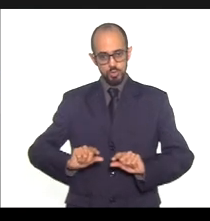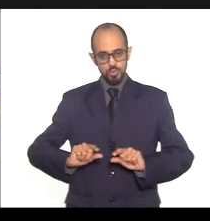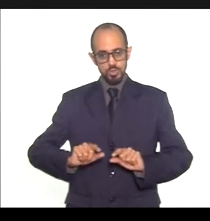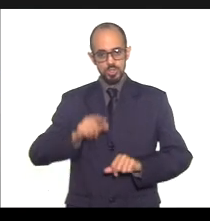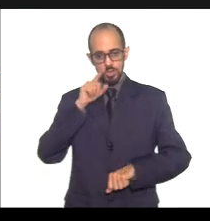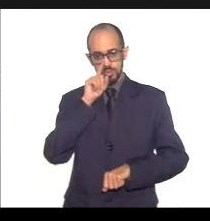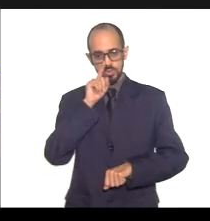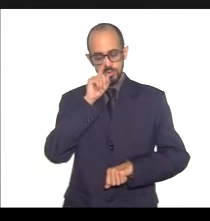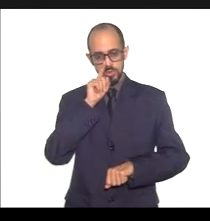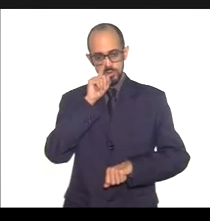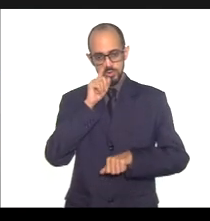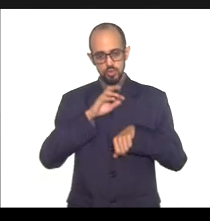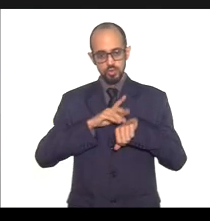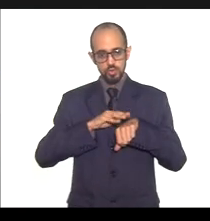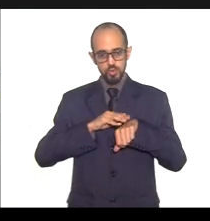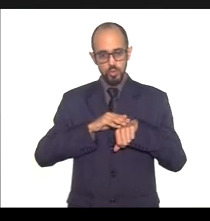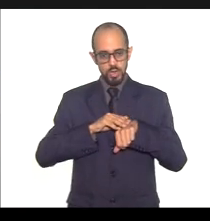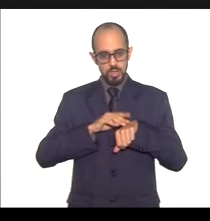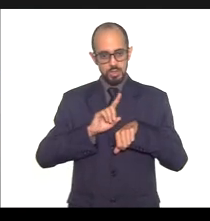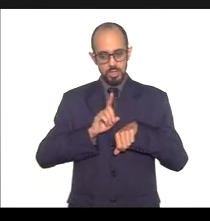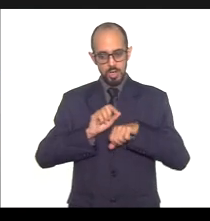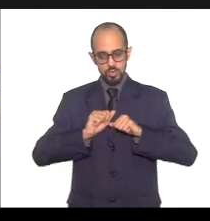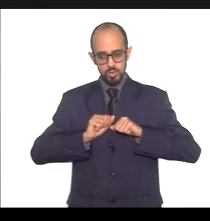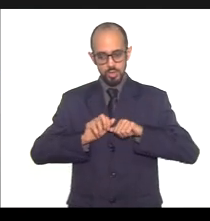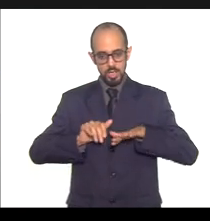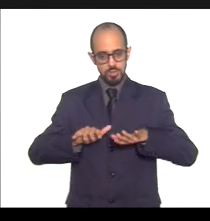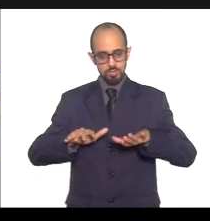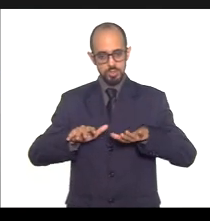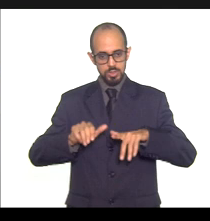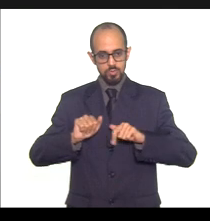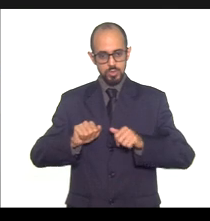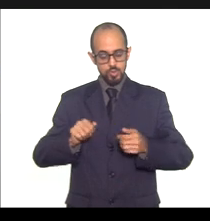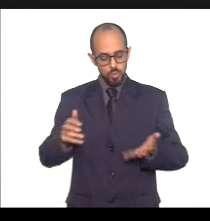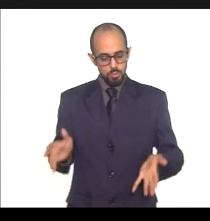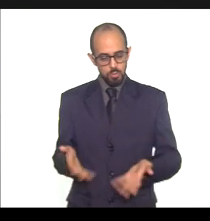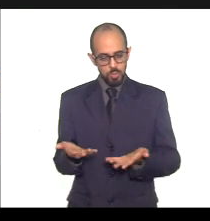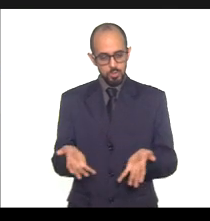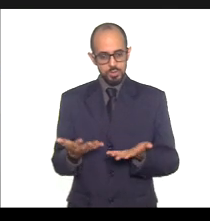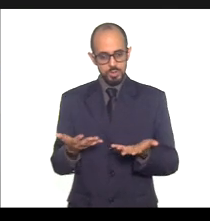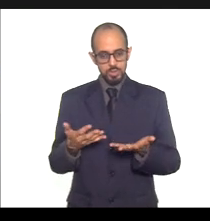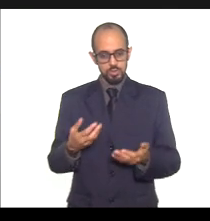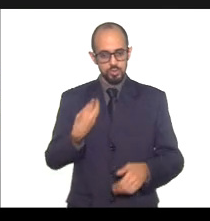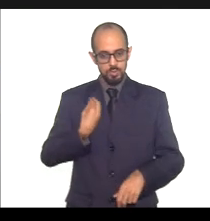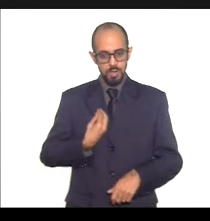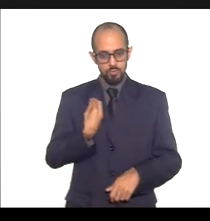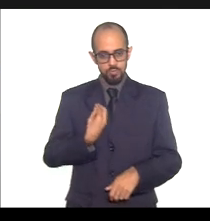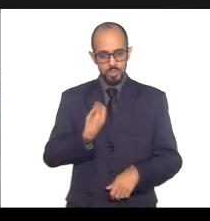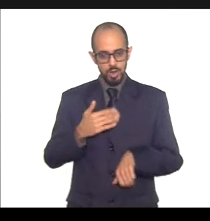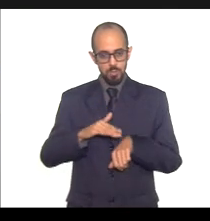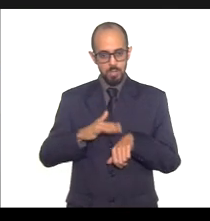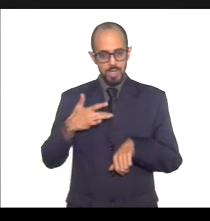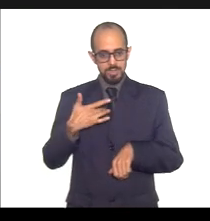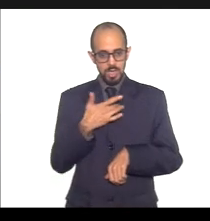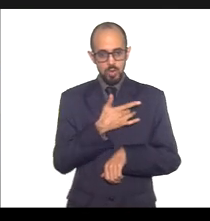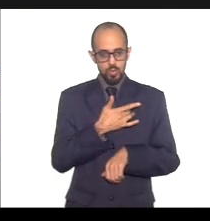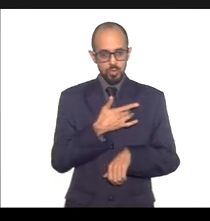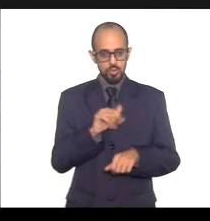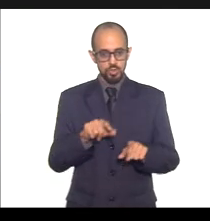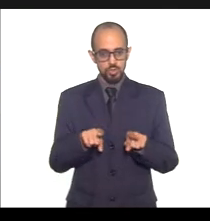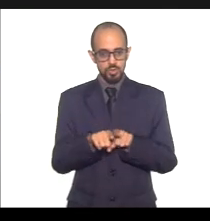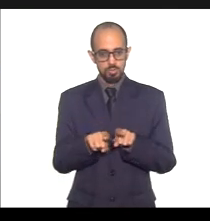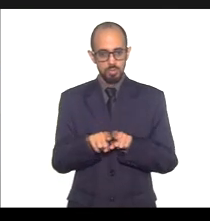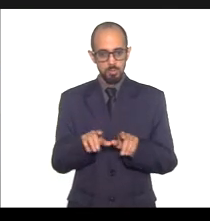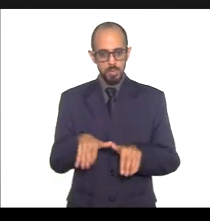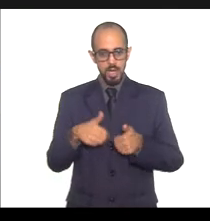de risco das doenças crônicas não transmissíveis por meio da promoção ou de hábitos de vida mais saudáveis e para a melhoria da atenção